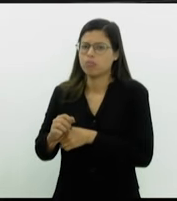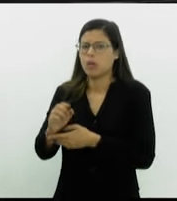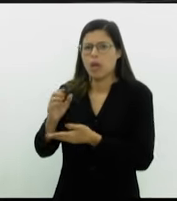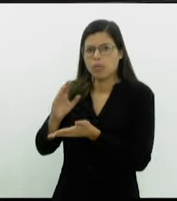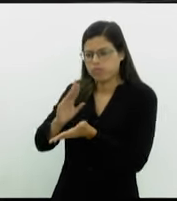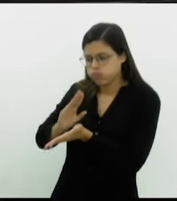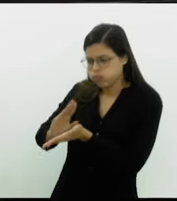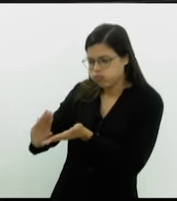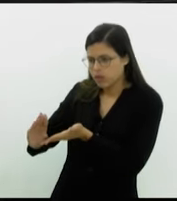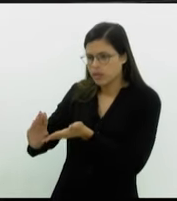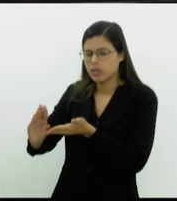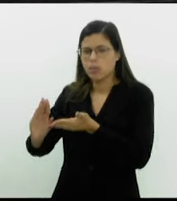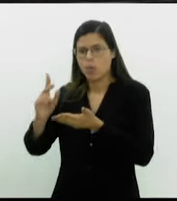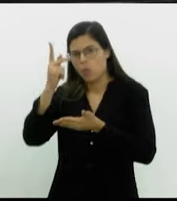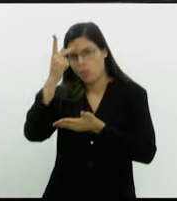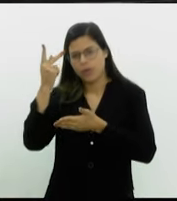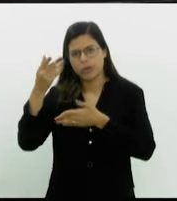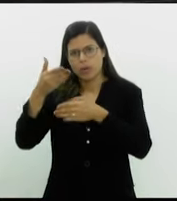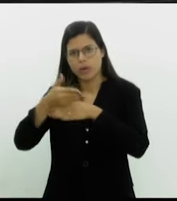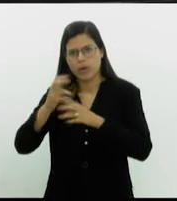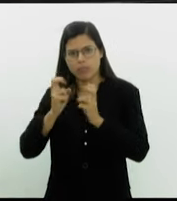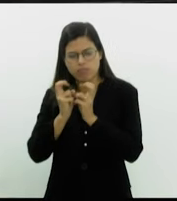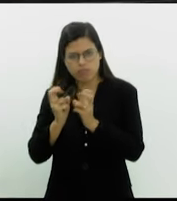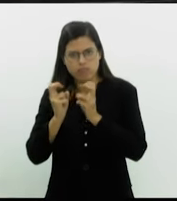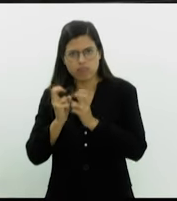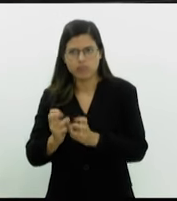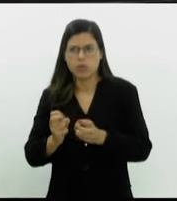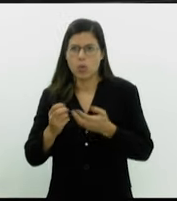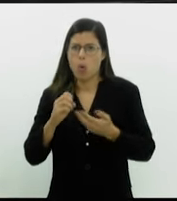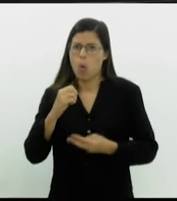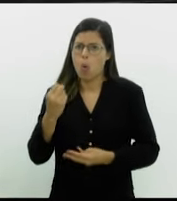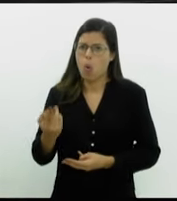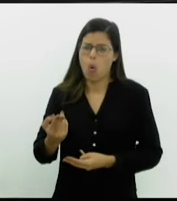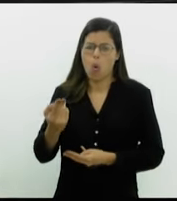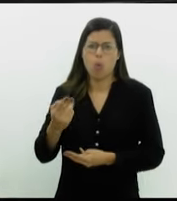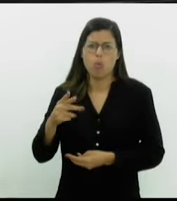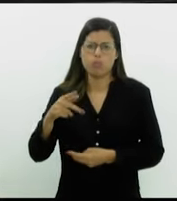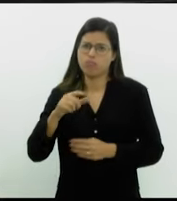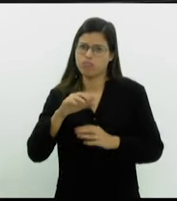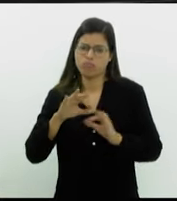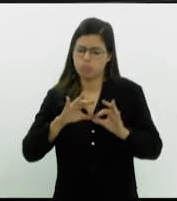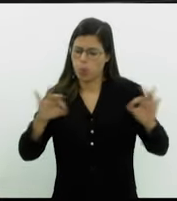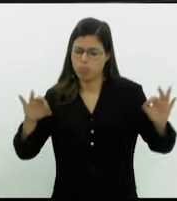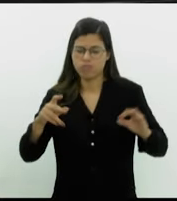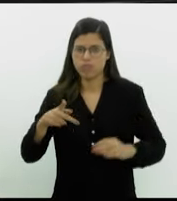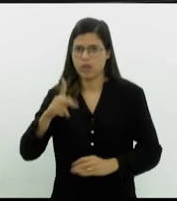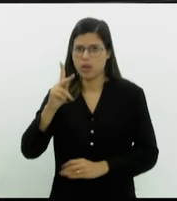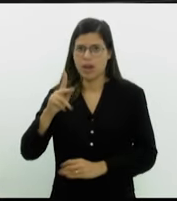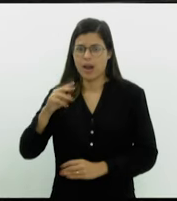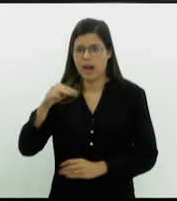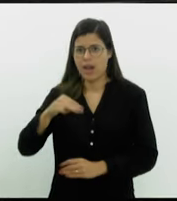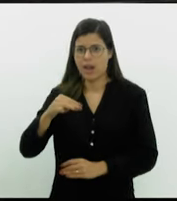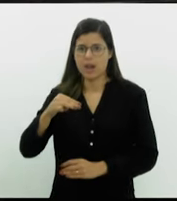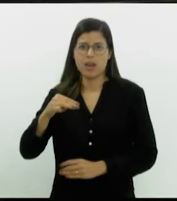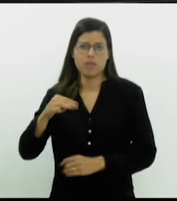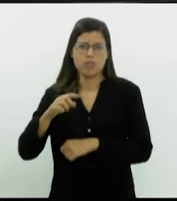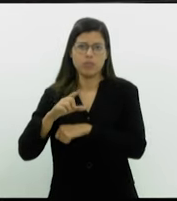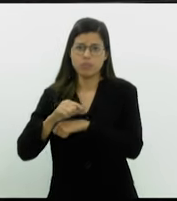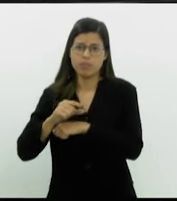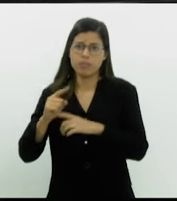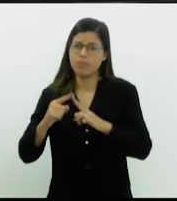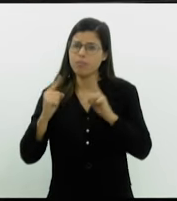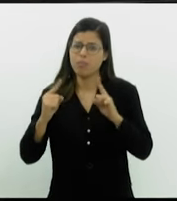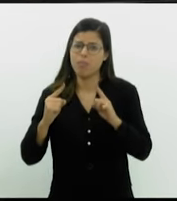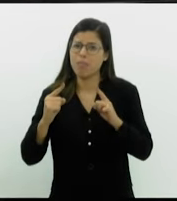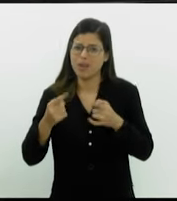talvez o Estado ressarcindo por quilômetro rodado, mas não por valor de tarifa, porque esse